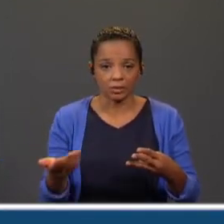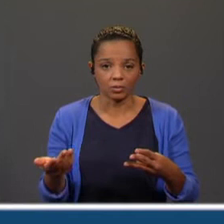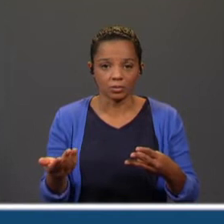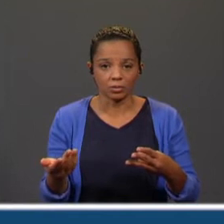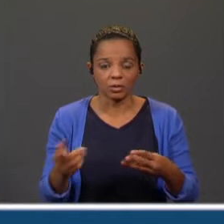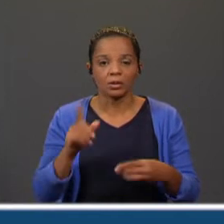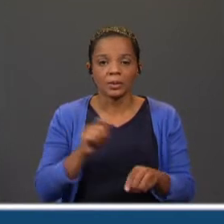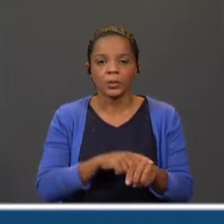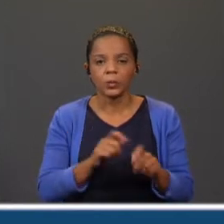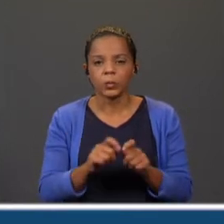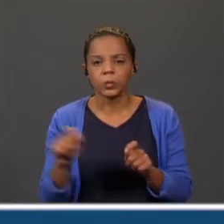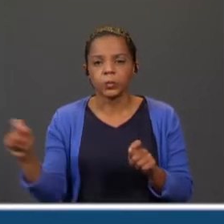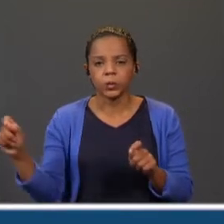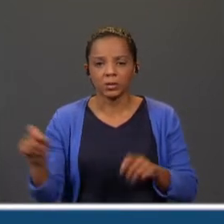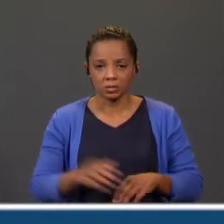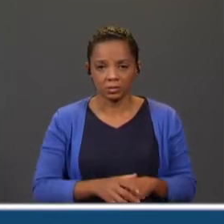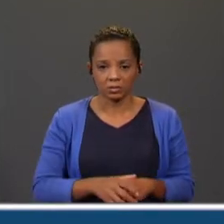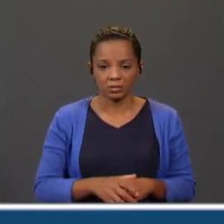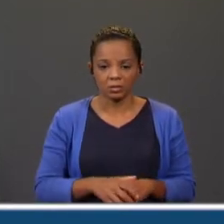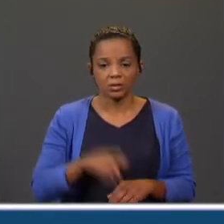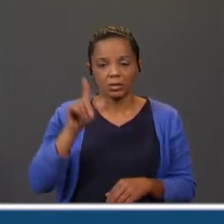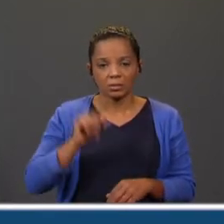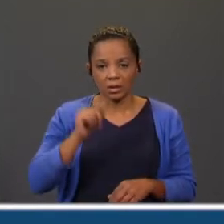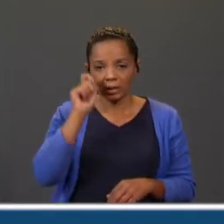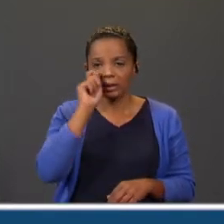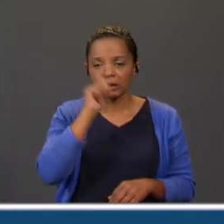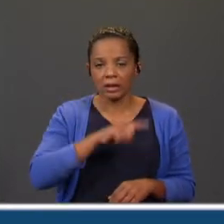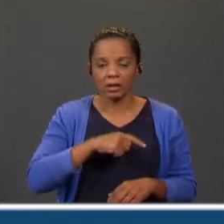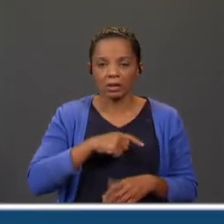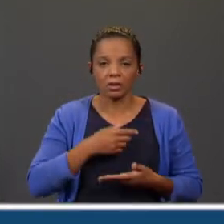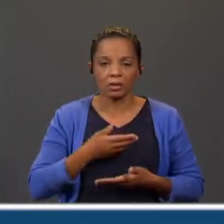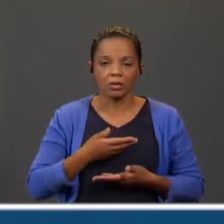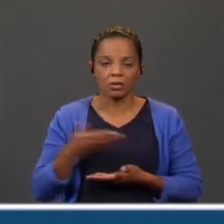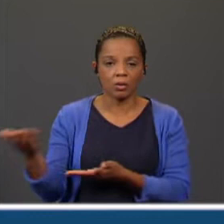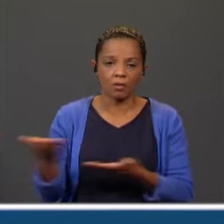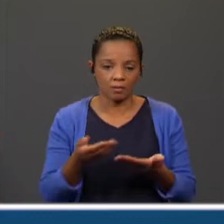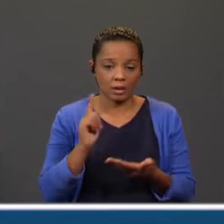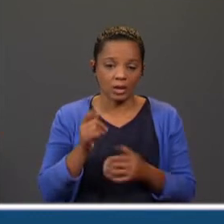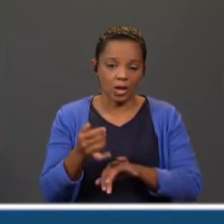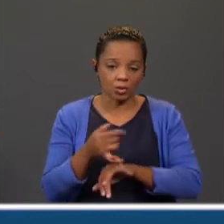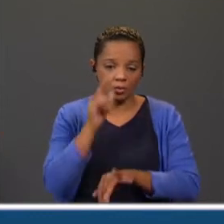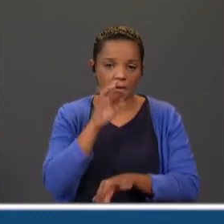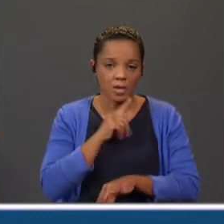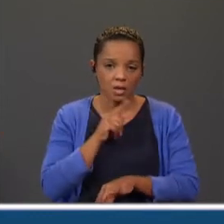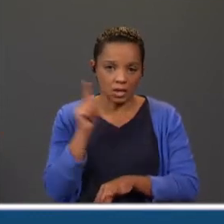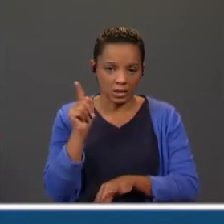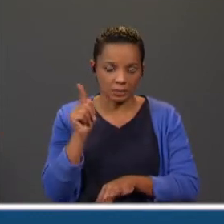A duração e quem é o promotor. No caso, a Associação de Pais.